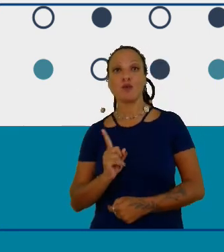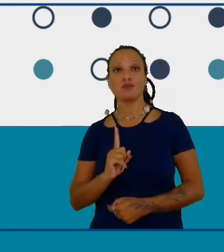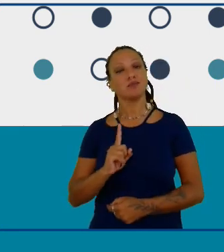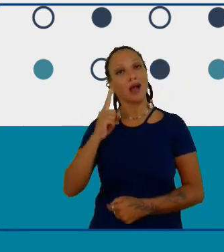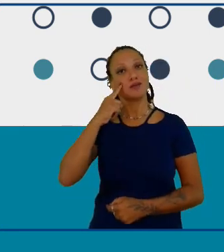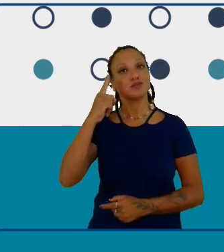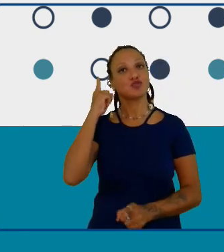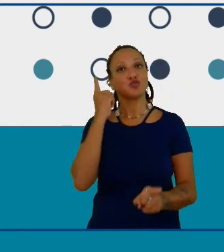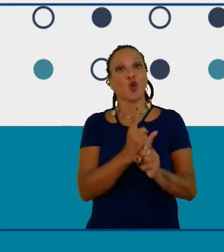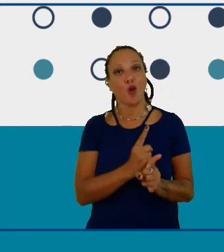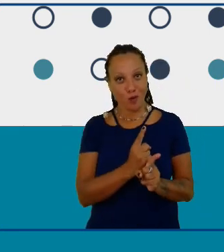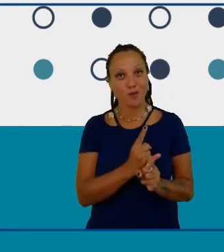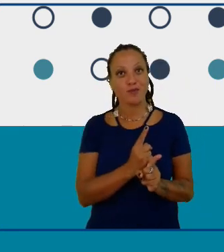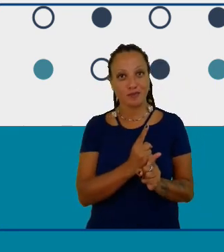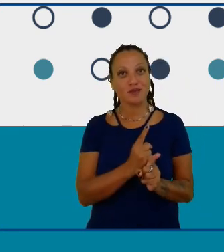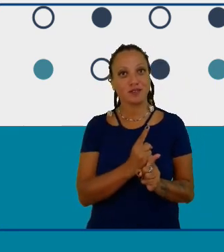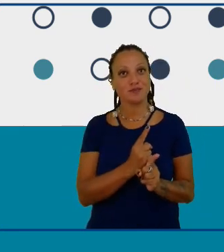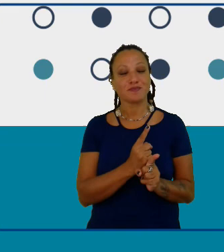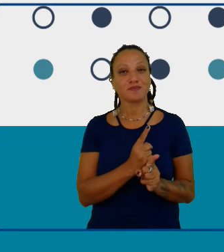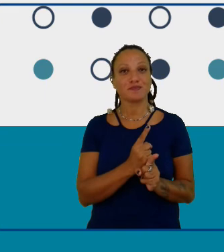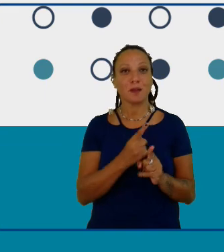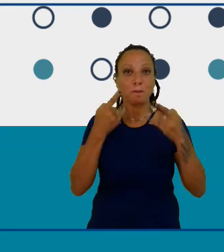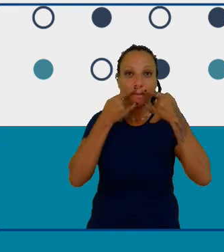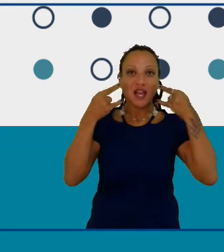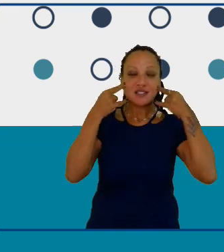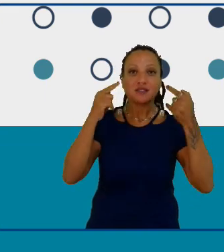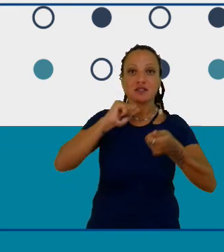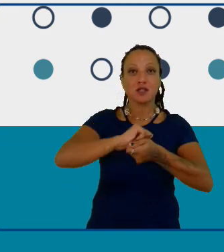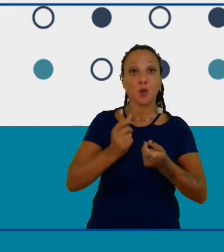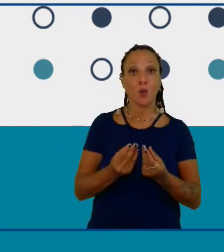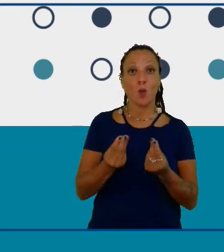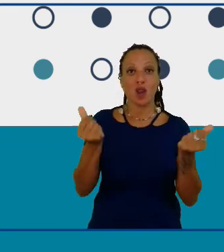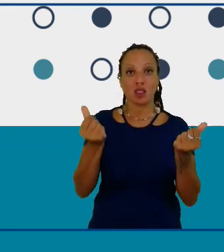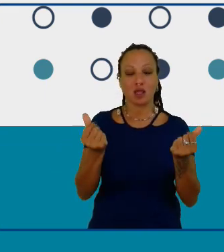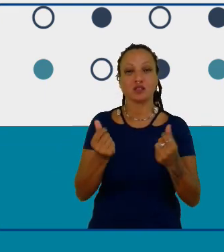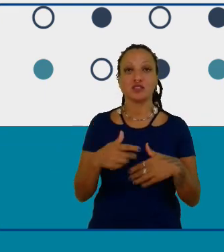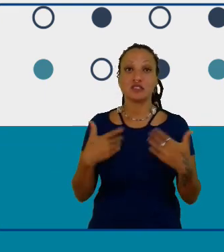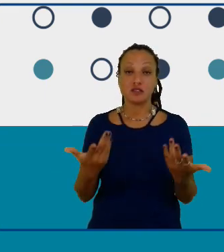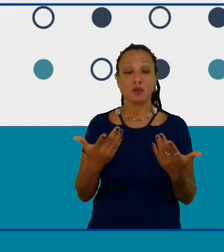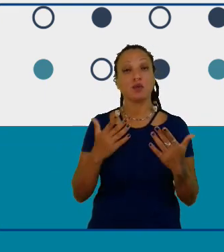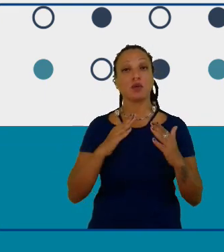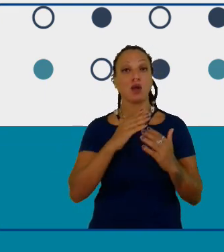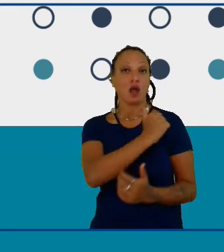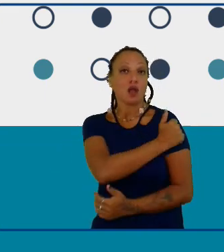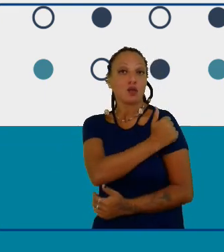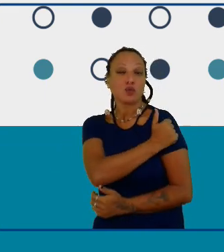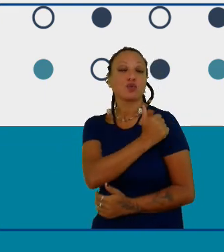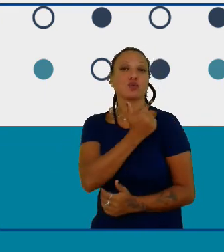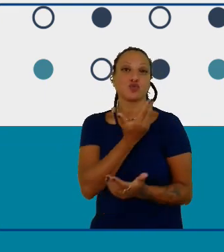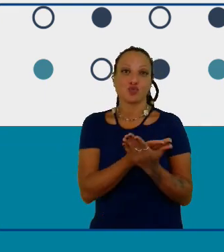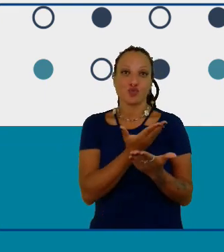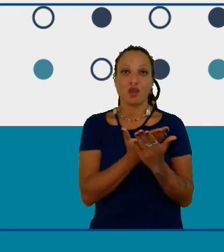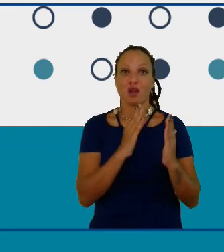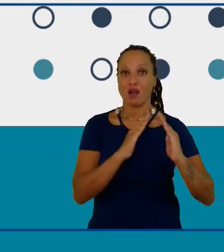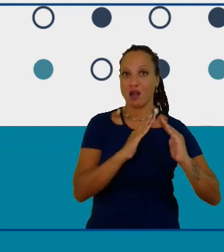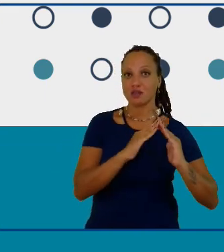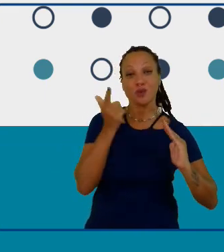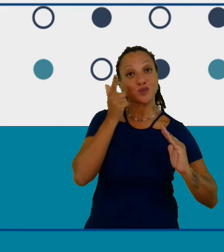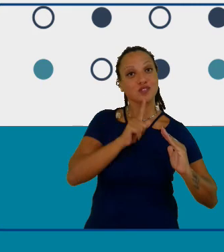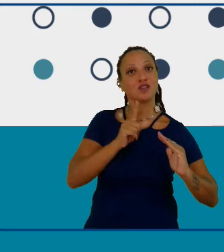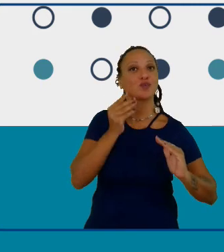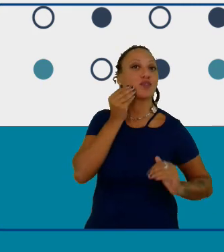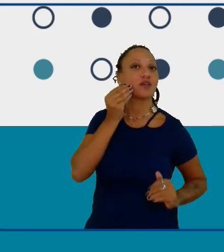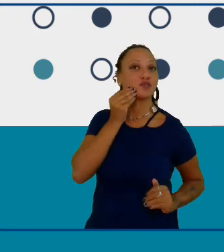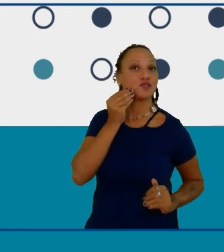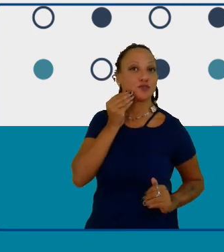proteção das máscaras então os alunos que estavam de forma remota conseguiram fazer isso ou então aqueles que